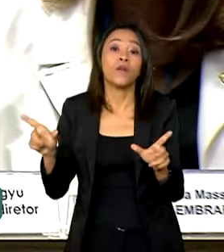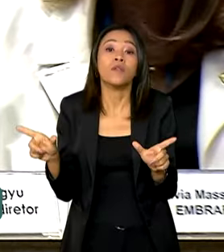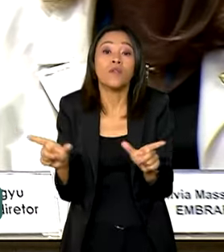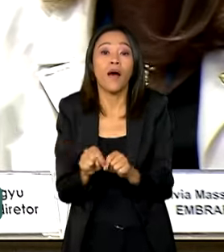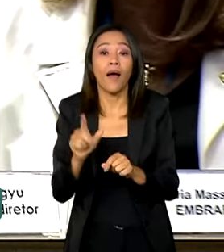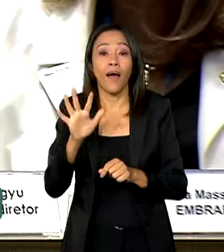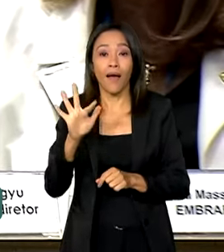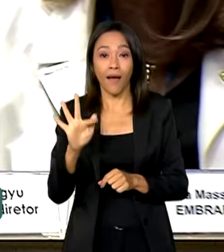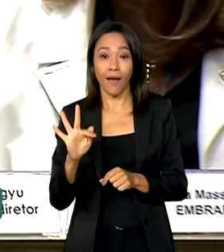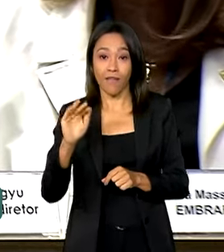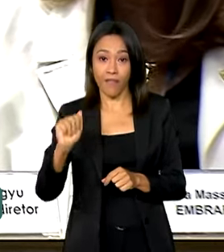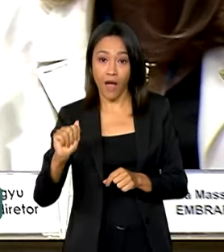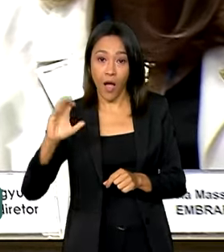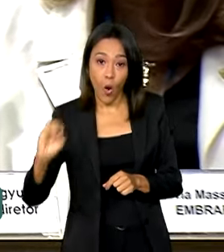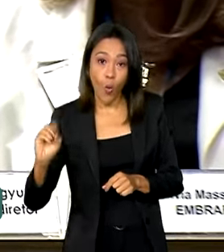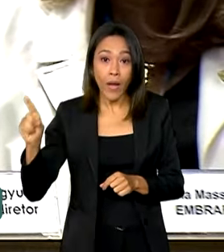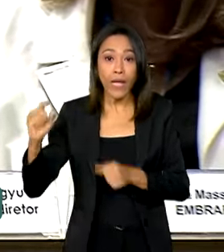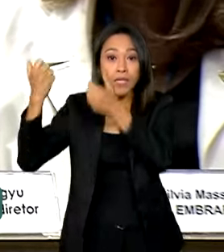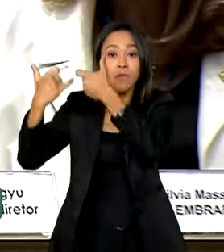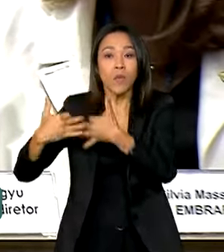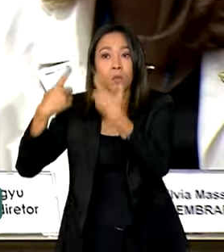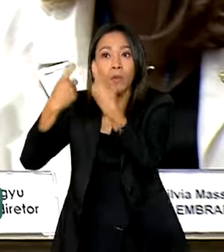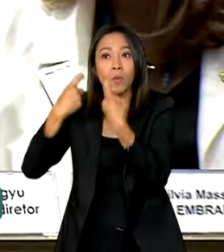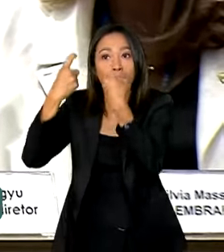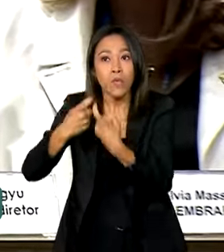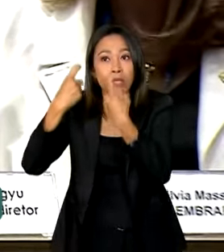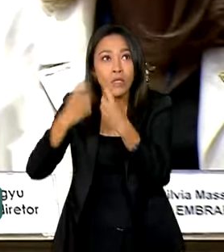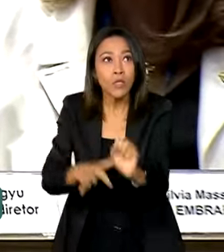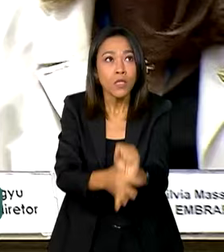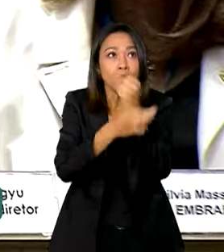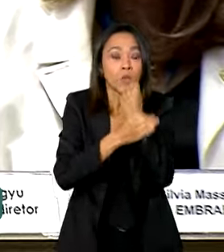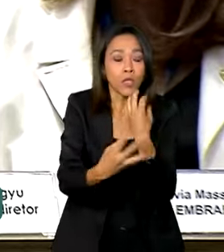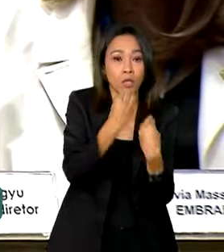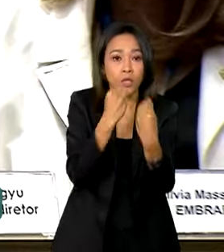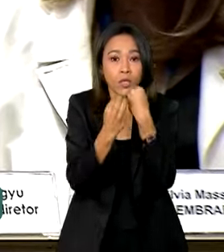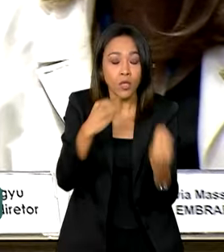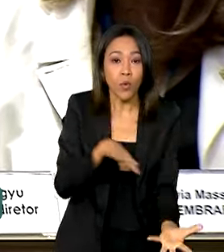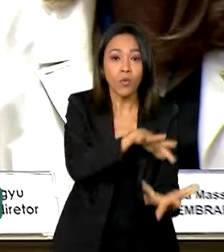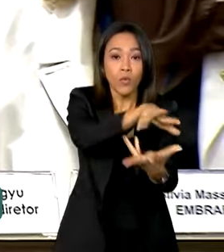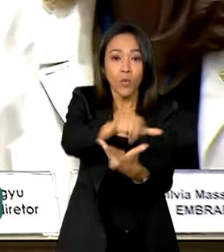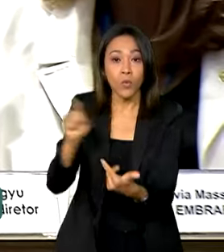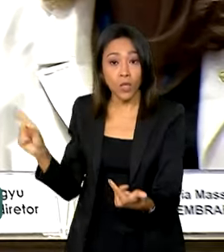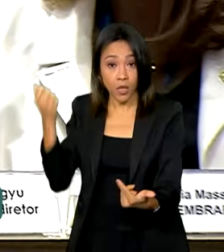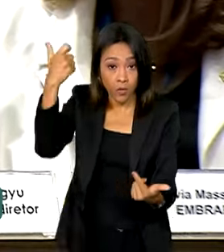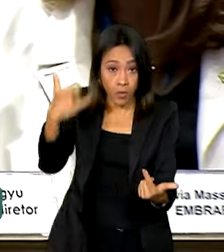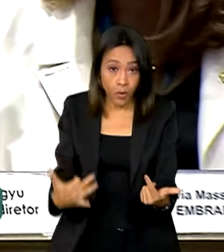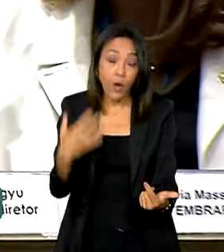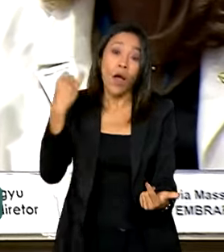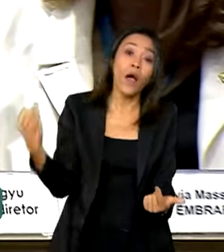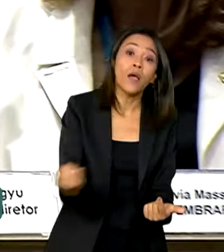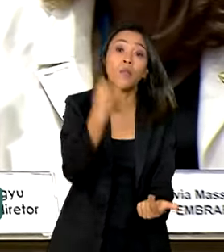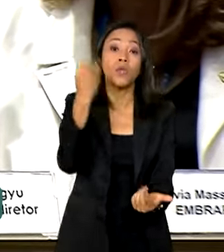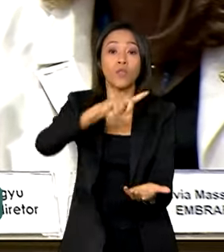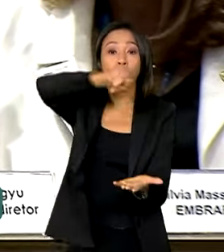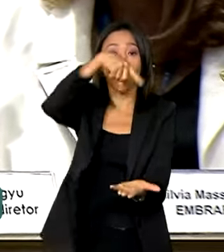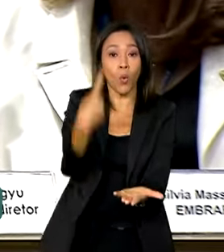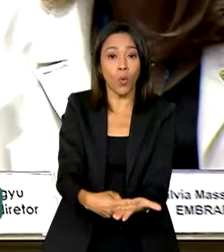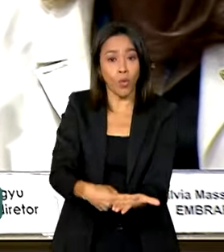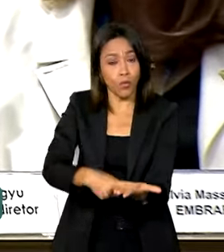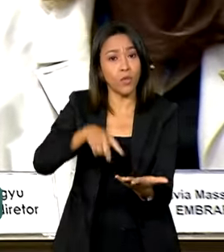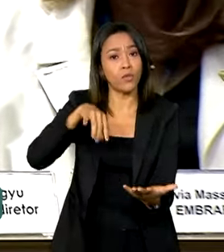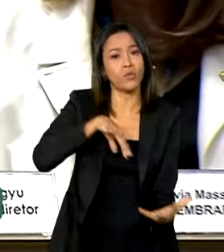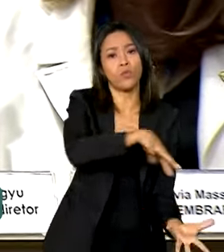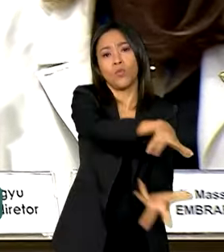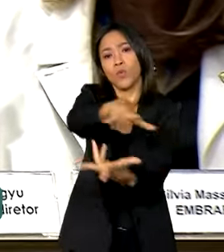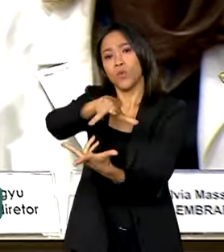FAO, falou sobre a preocupação com a segurança alimentar no planeta e ressaltou a importância da Aliança Global de Combate